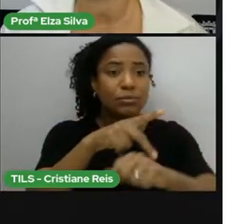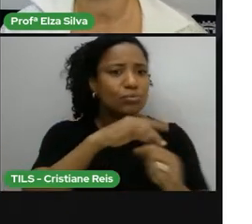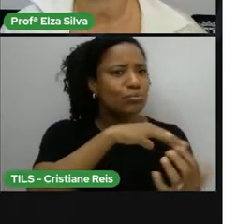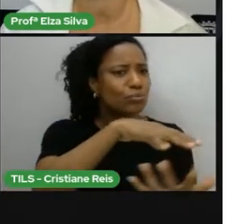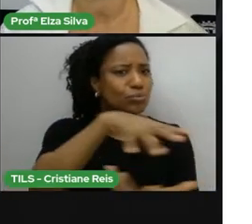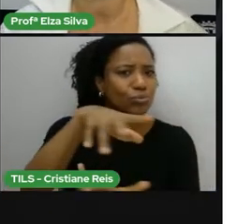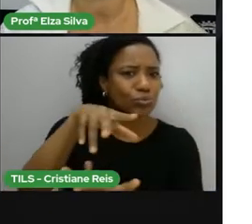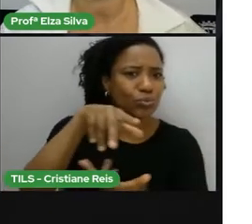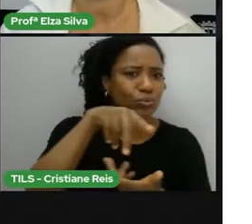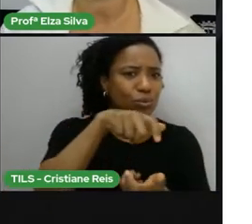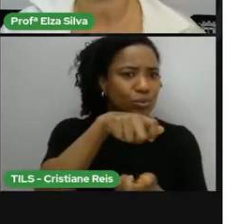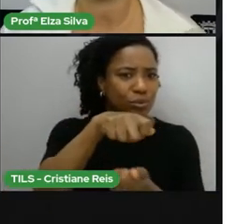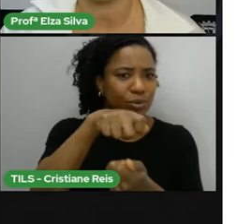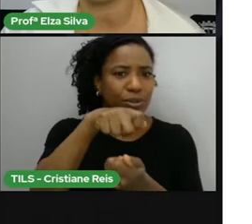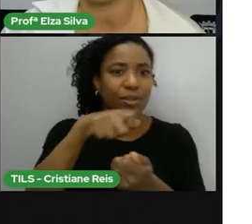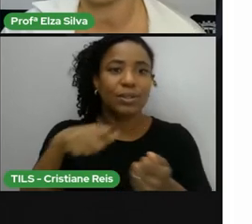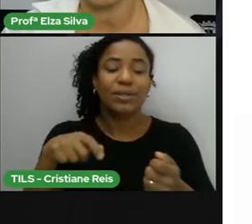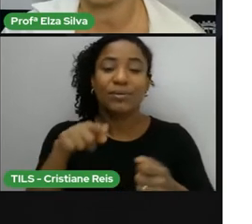Que eu vou